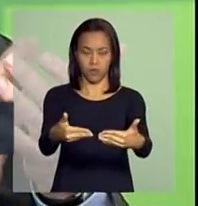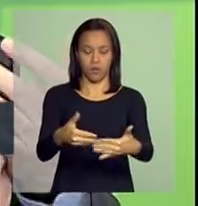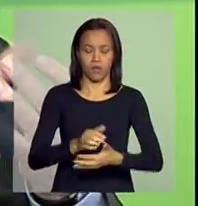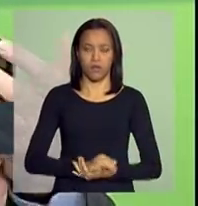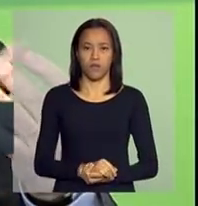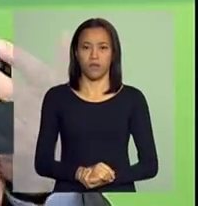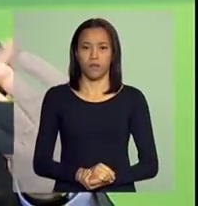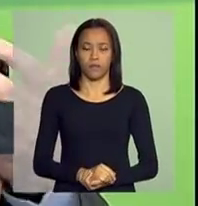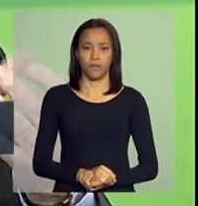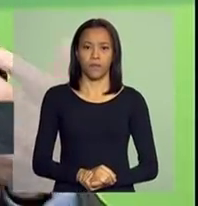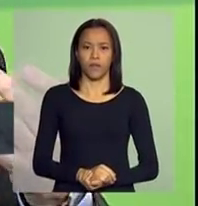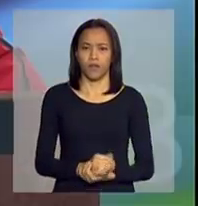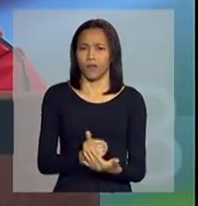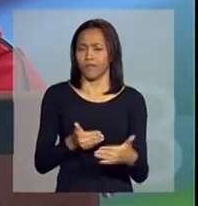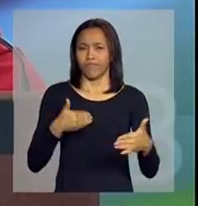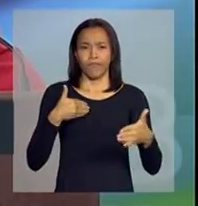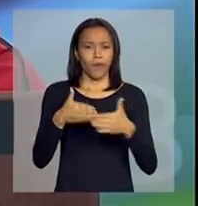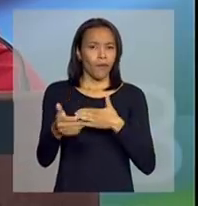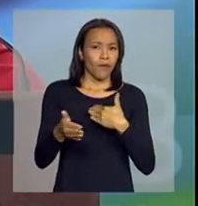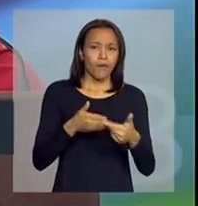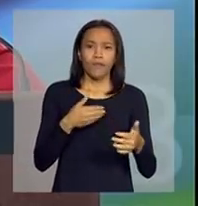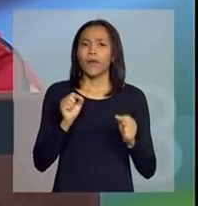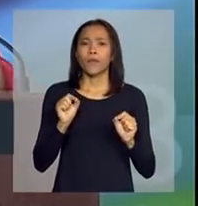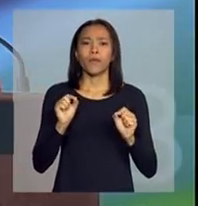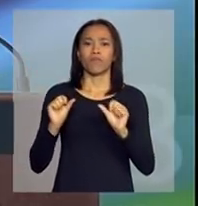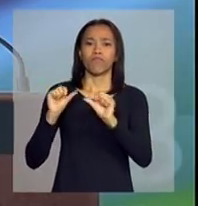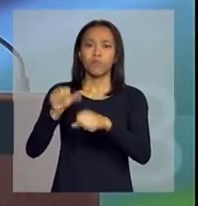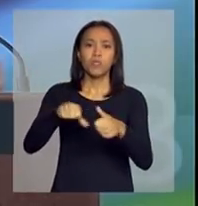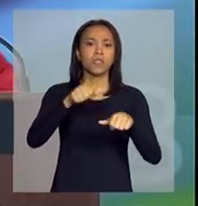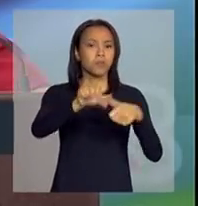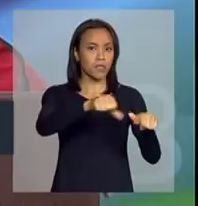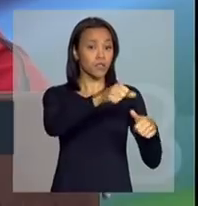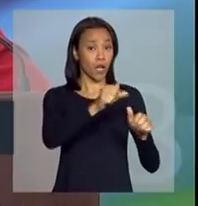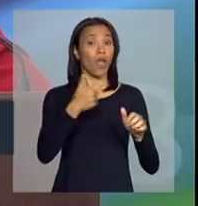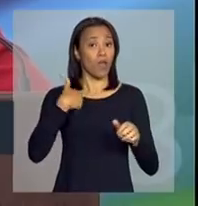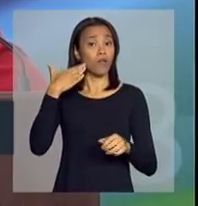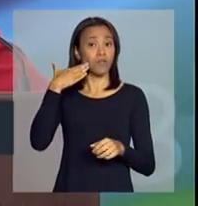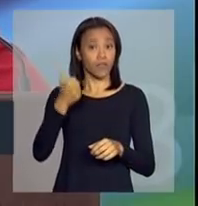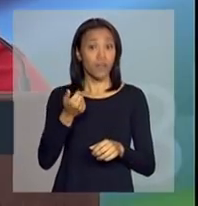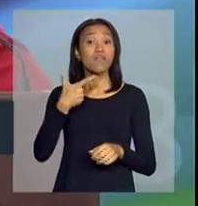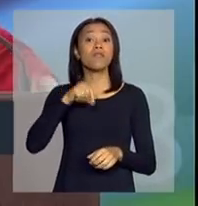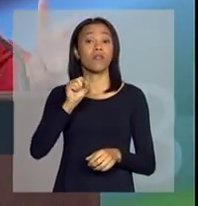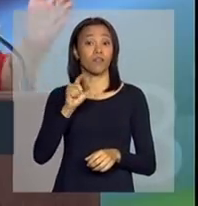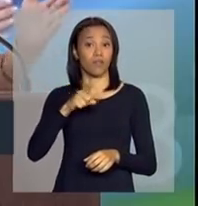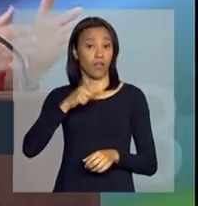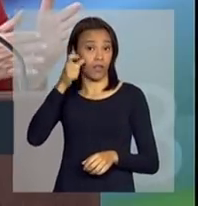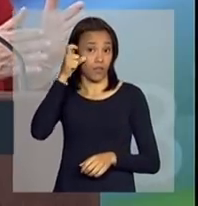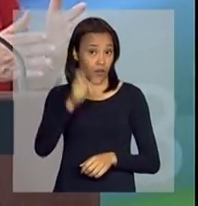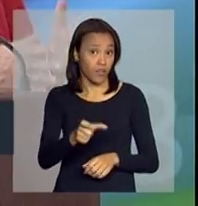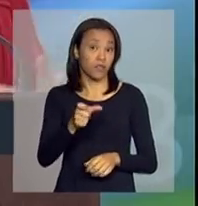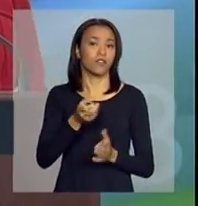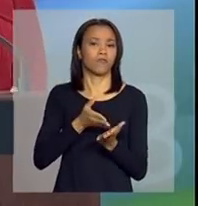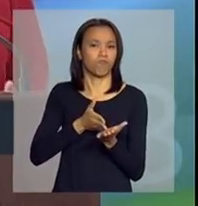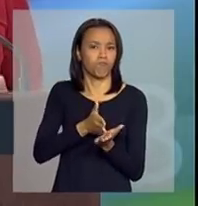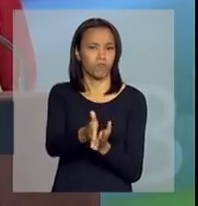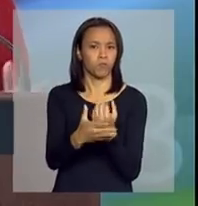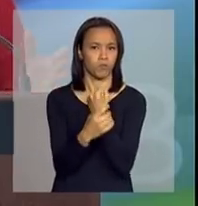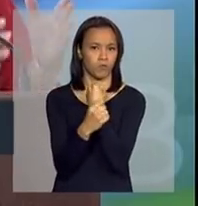Em qualquer mudança, eu sei que tem interesses consolidados